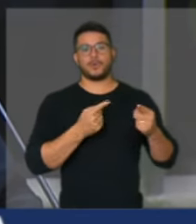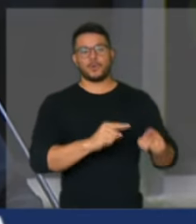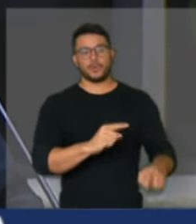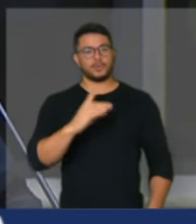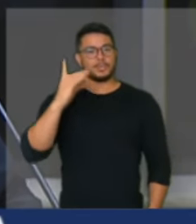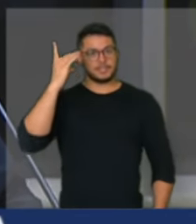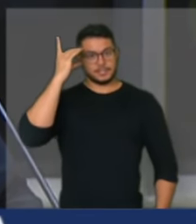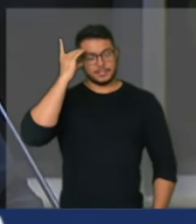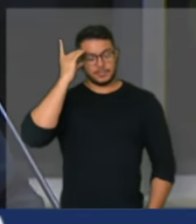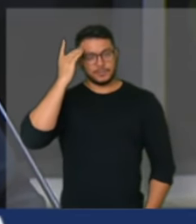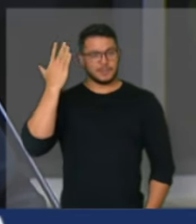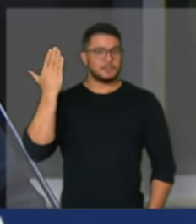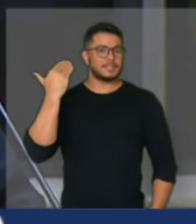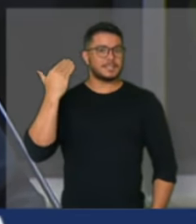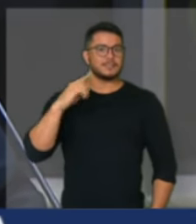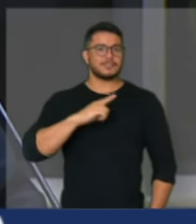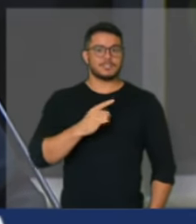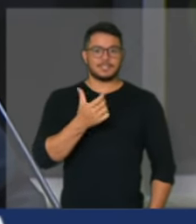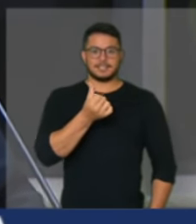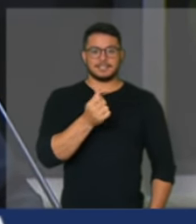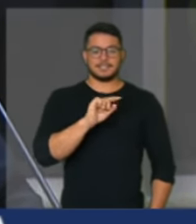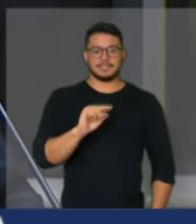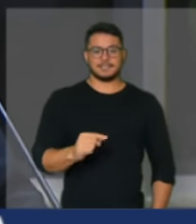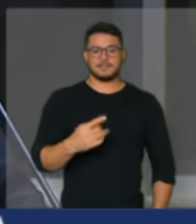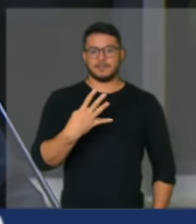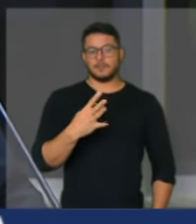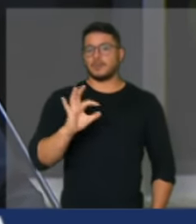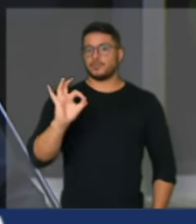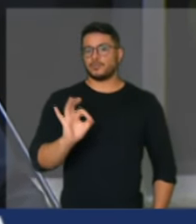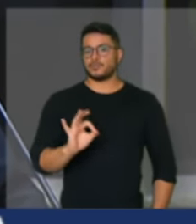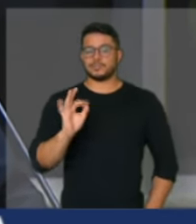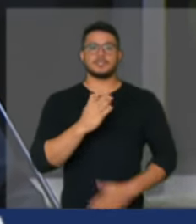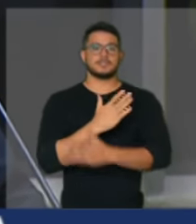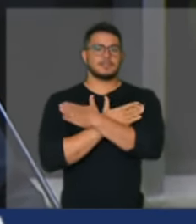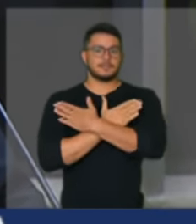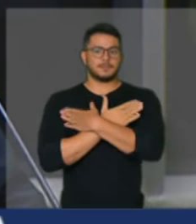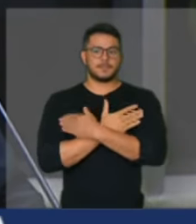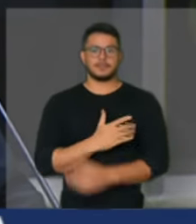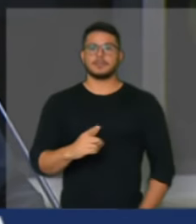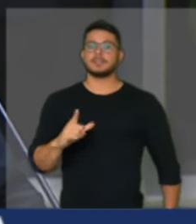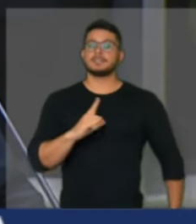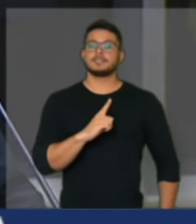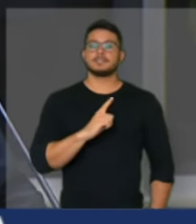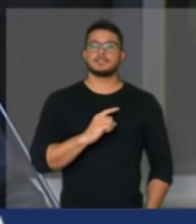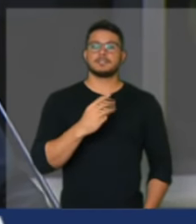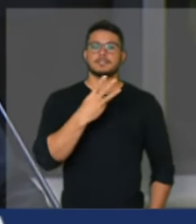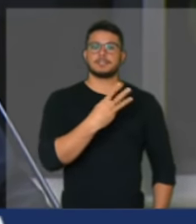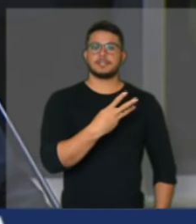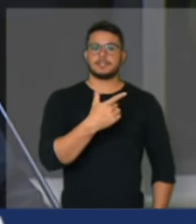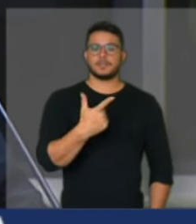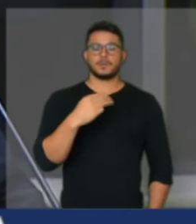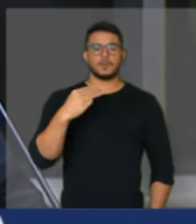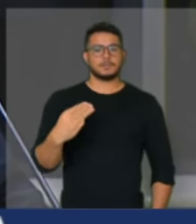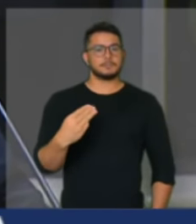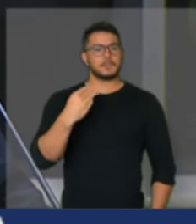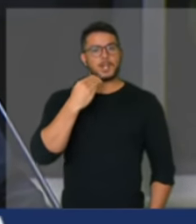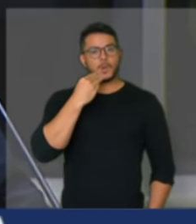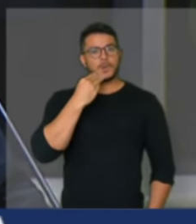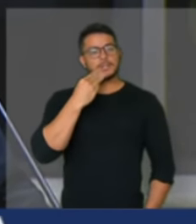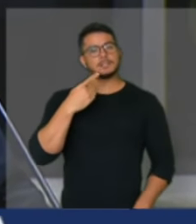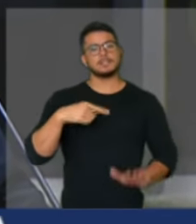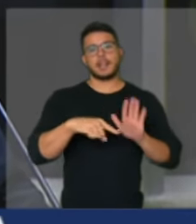de desemprego. Num Brasil que tinha 32 milhões de déficit fiscal. Num Brasil